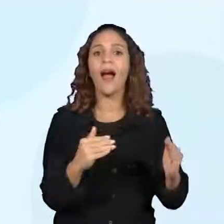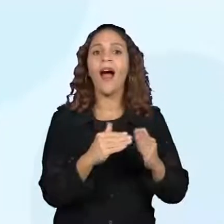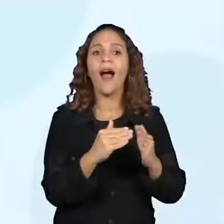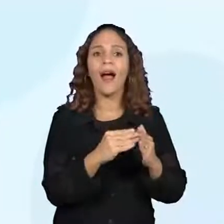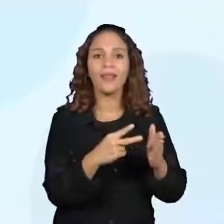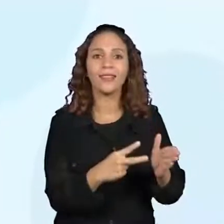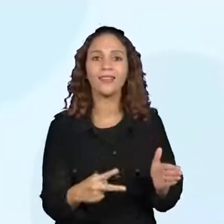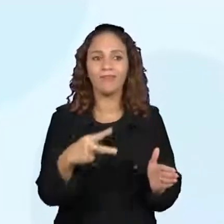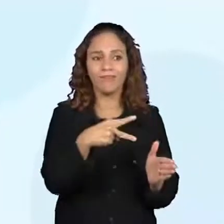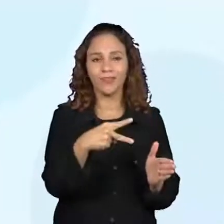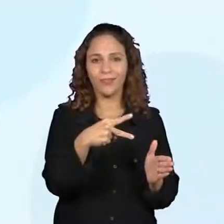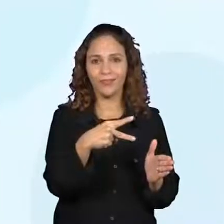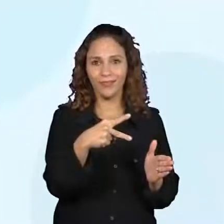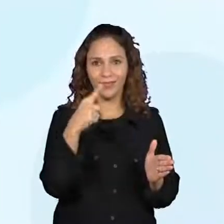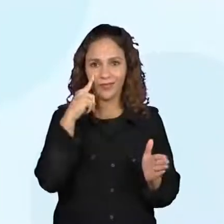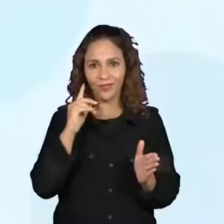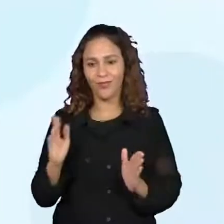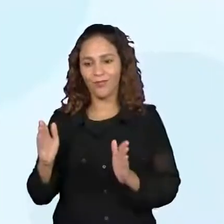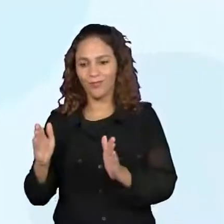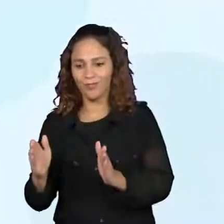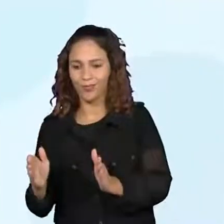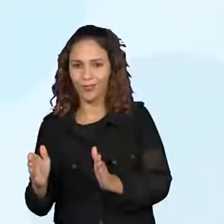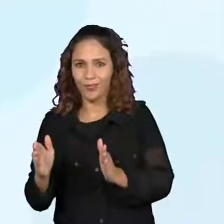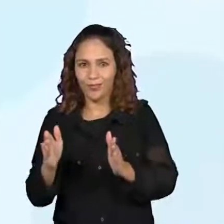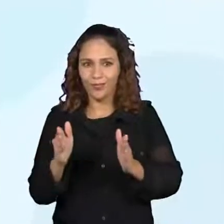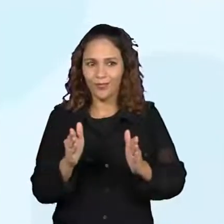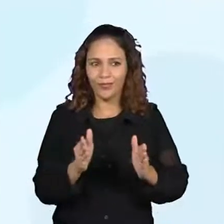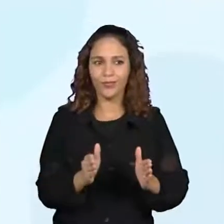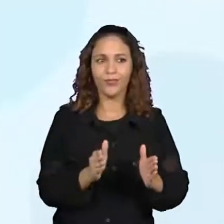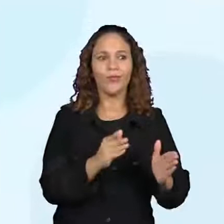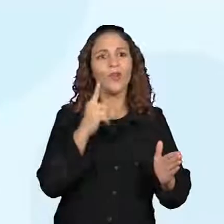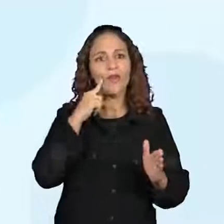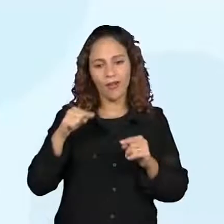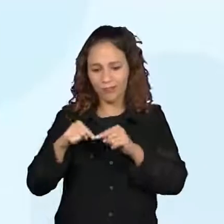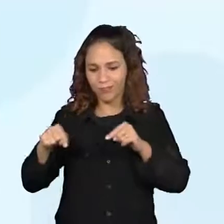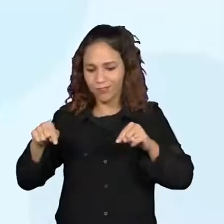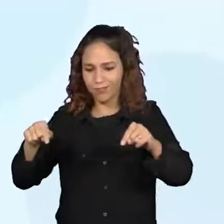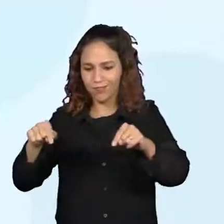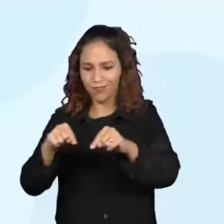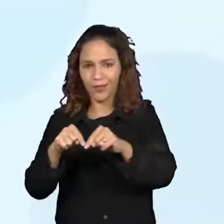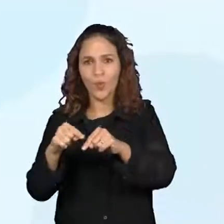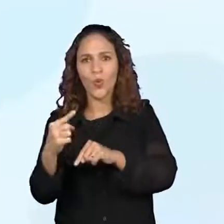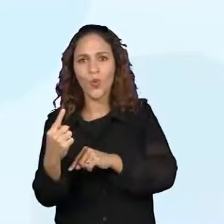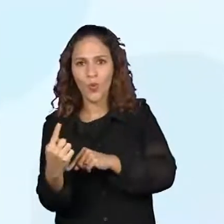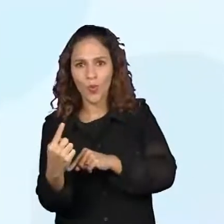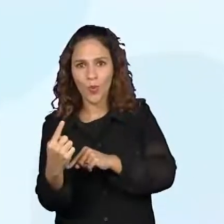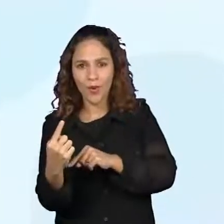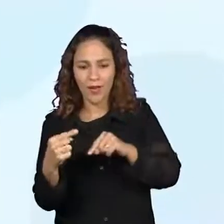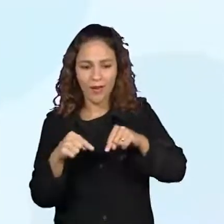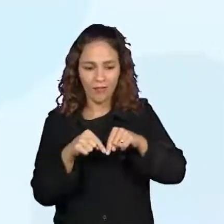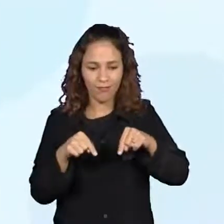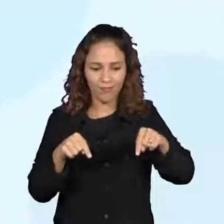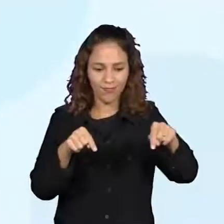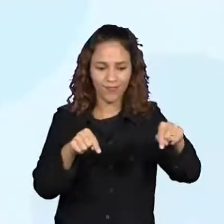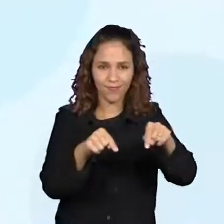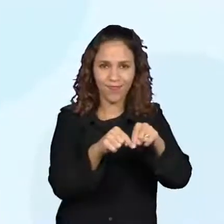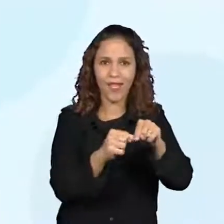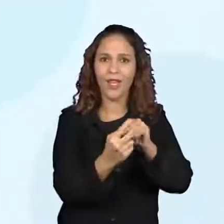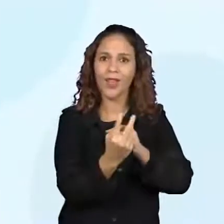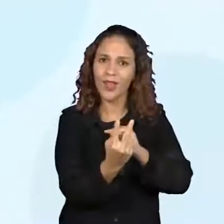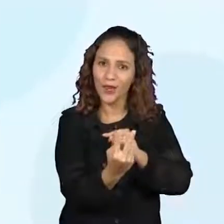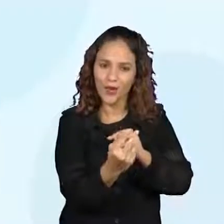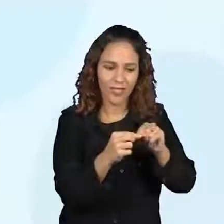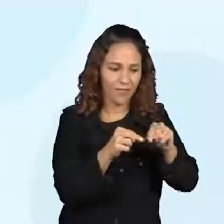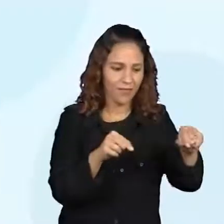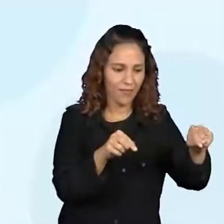Olha que legal. Uma rua bem arborizada e tudo mais. E essa rua também, ela é sinalizada pelas faixas de